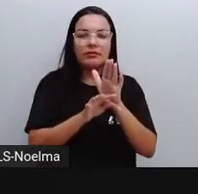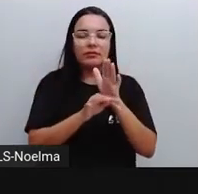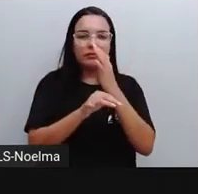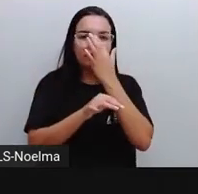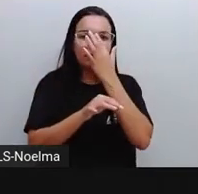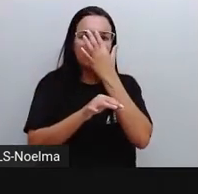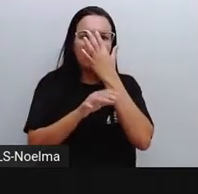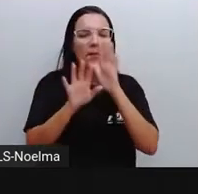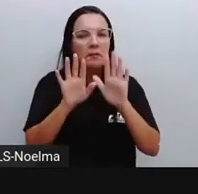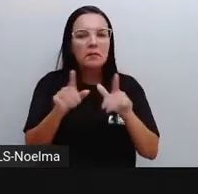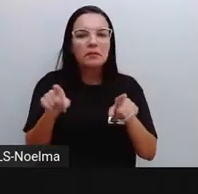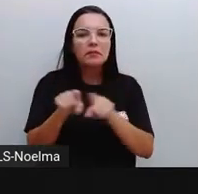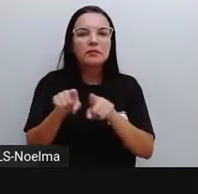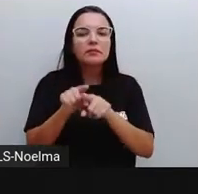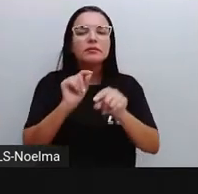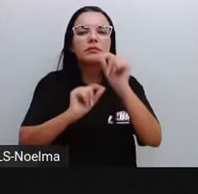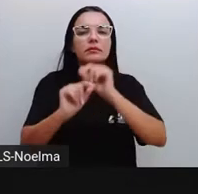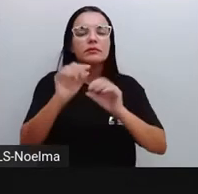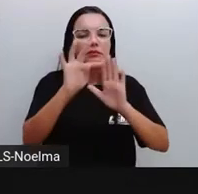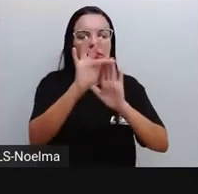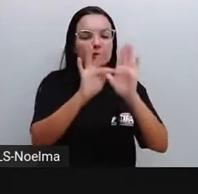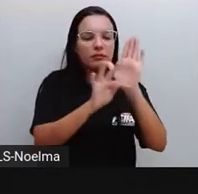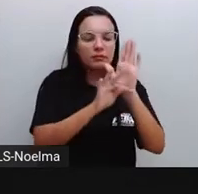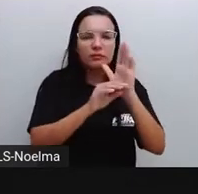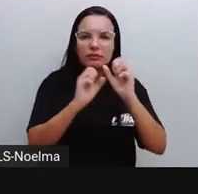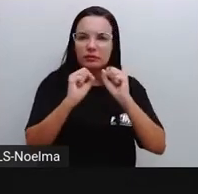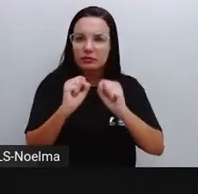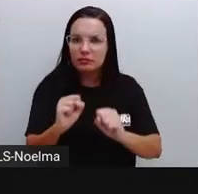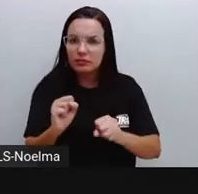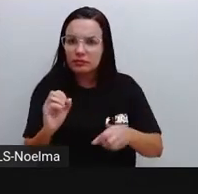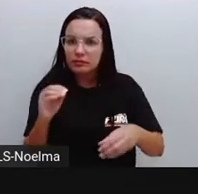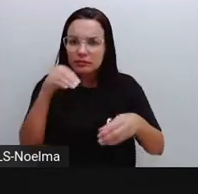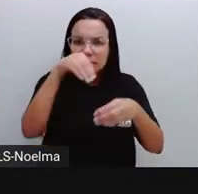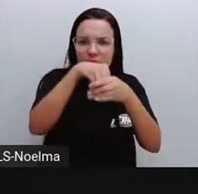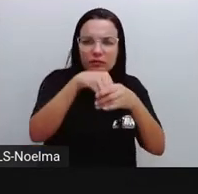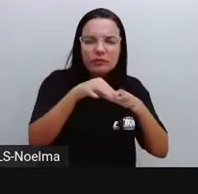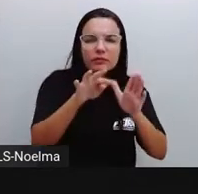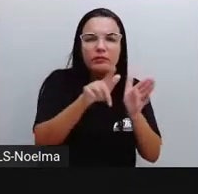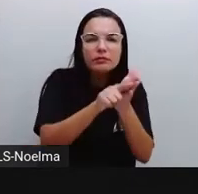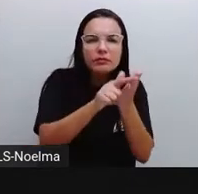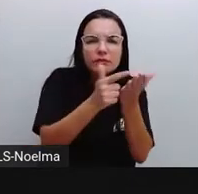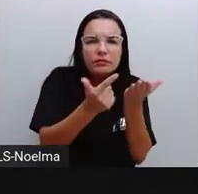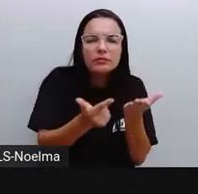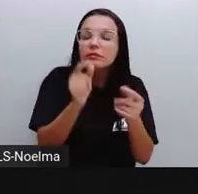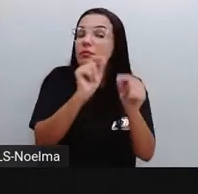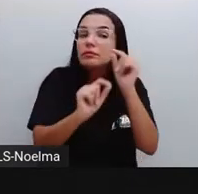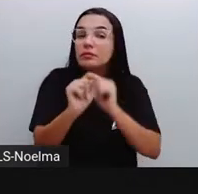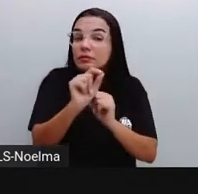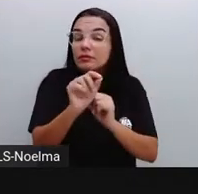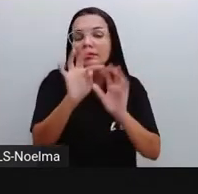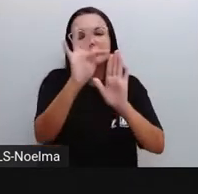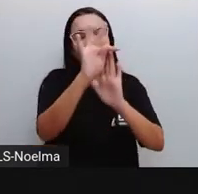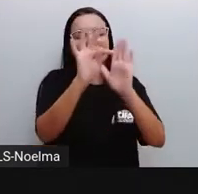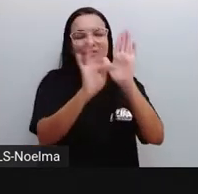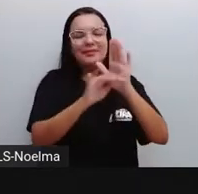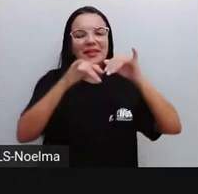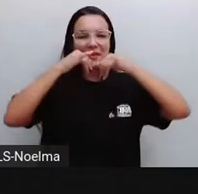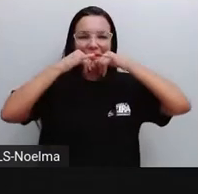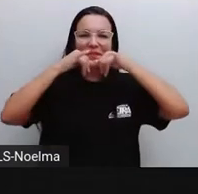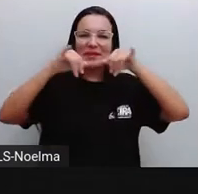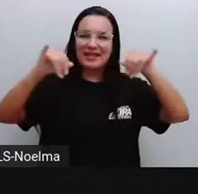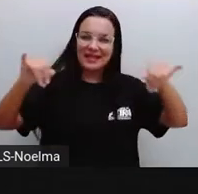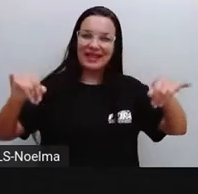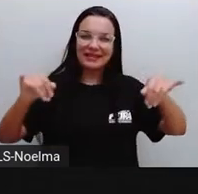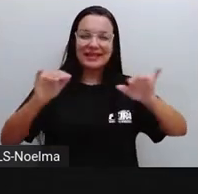E um dos textos que podem também vir aí no jornal é justamente o texto publicitário. Mas isso não